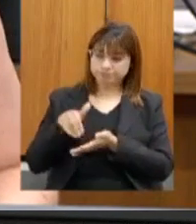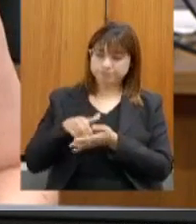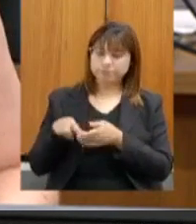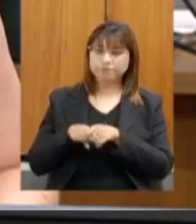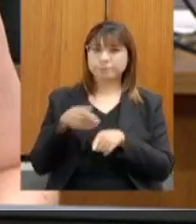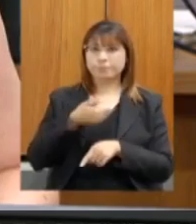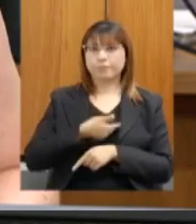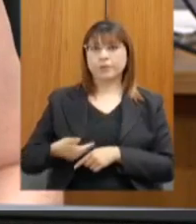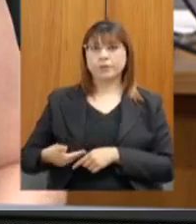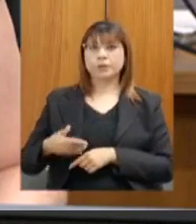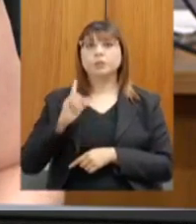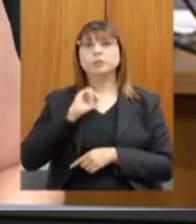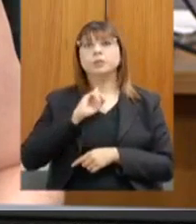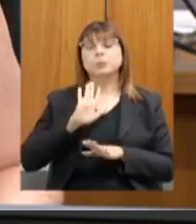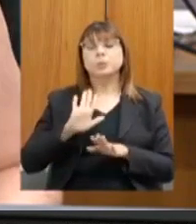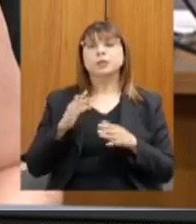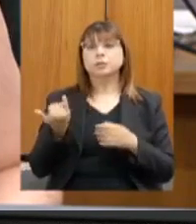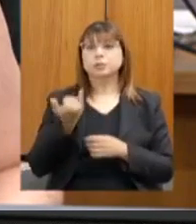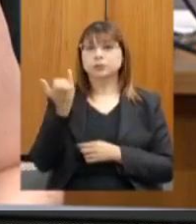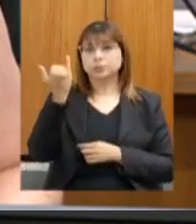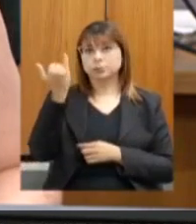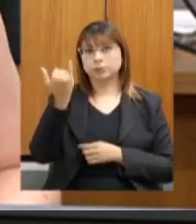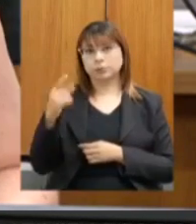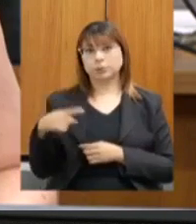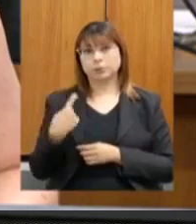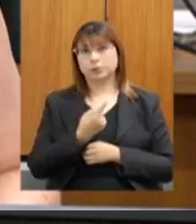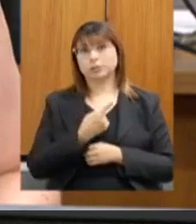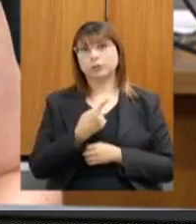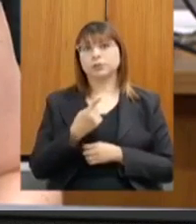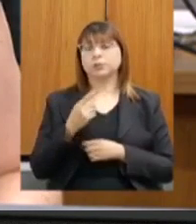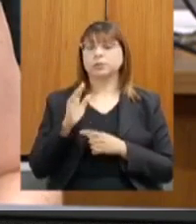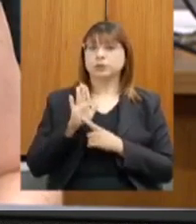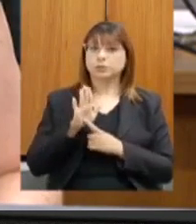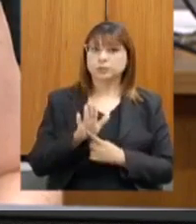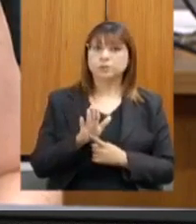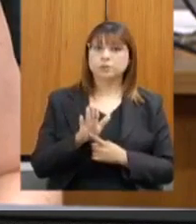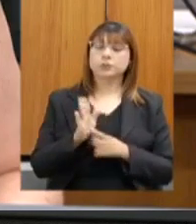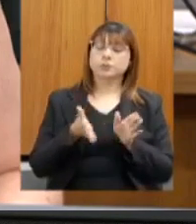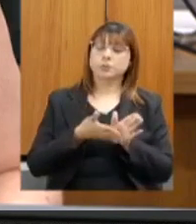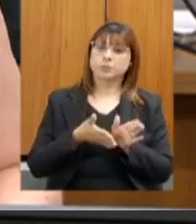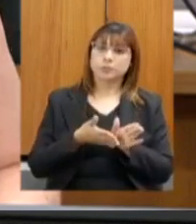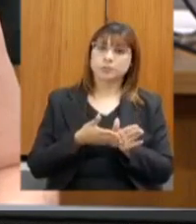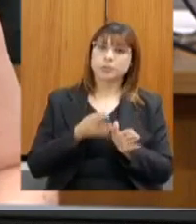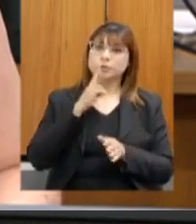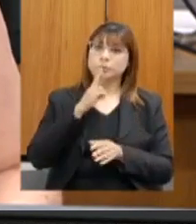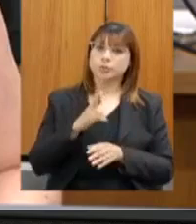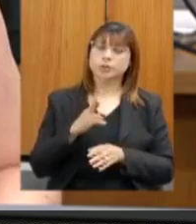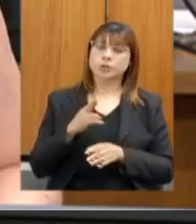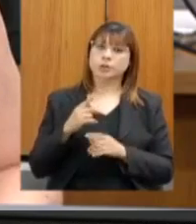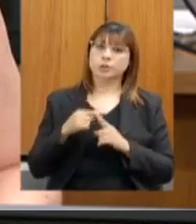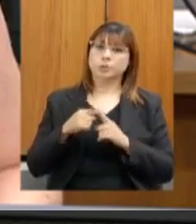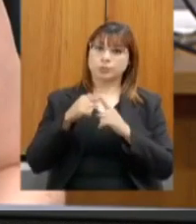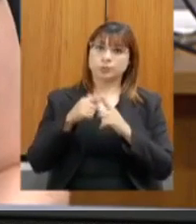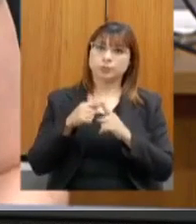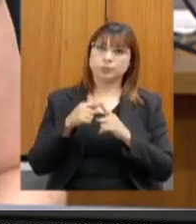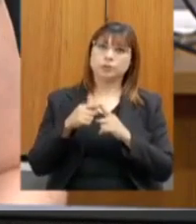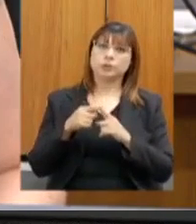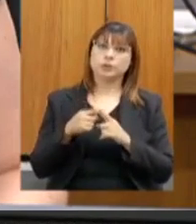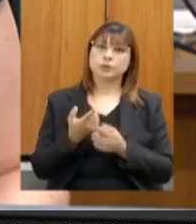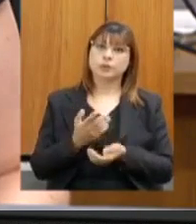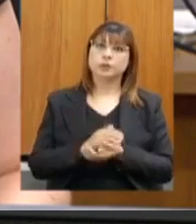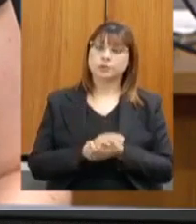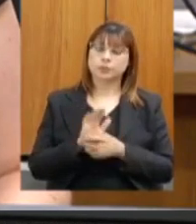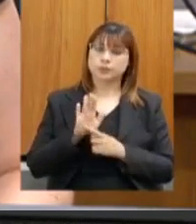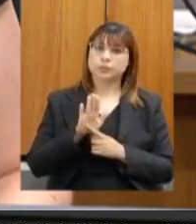governo de Minas, mas é importante que a gente destaque e parabenize esses resultados positivos que a gente vê sendo